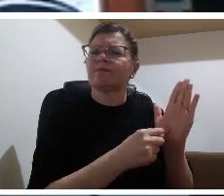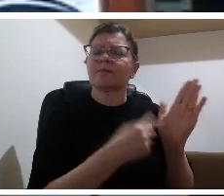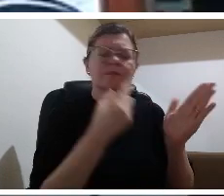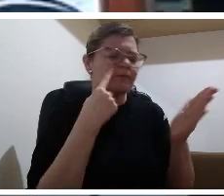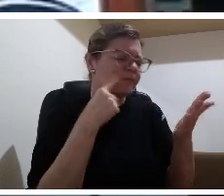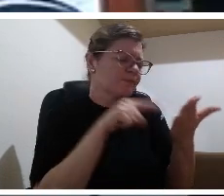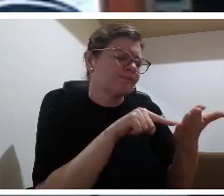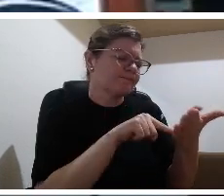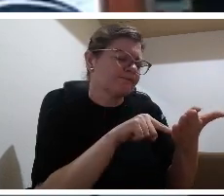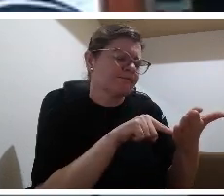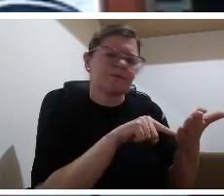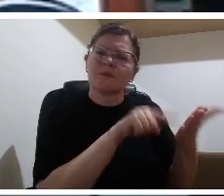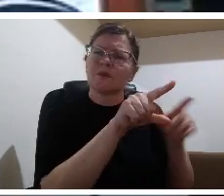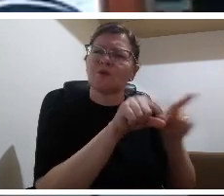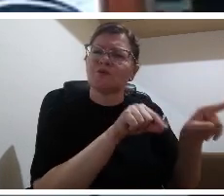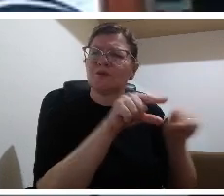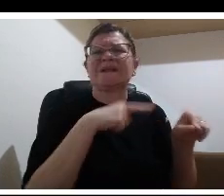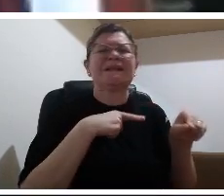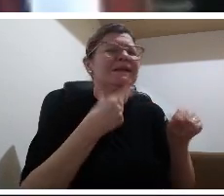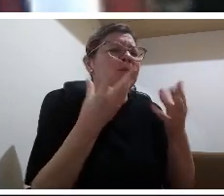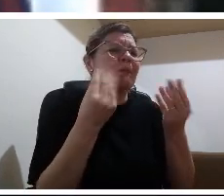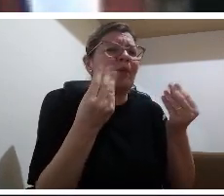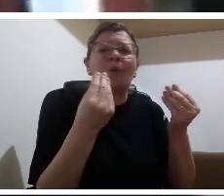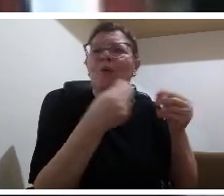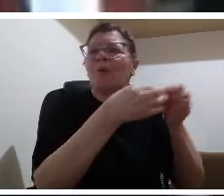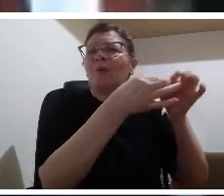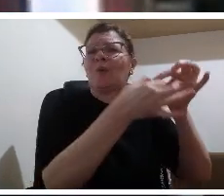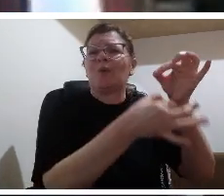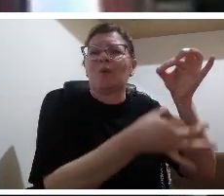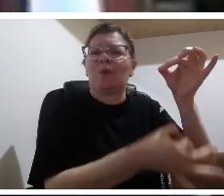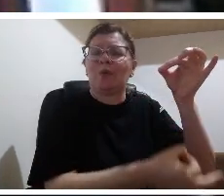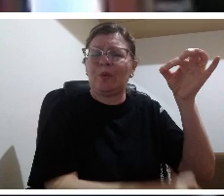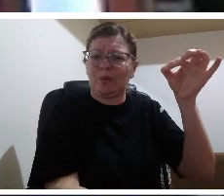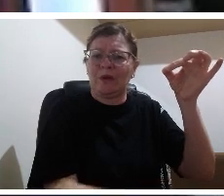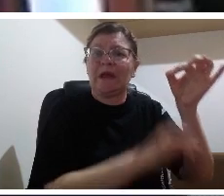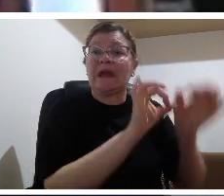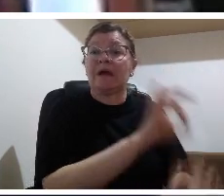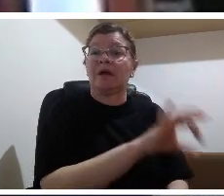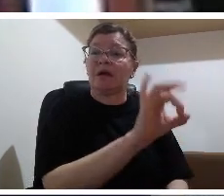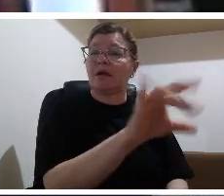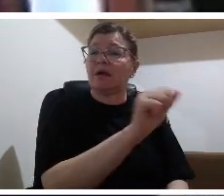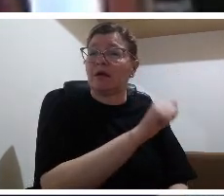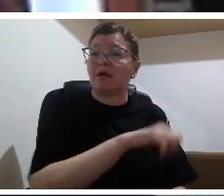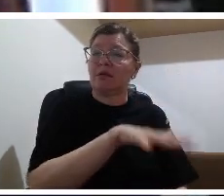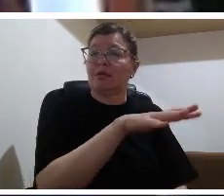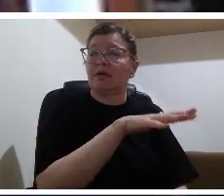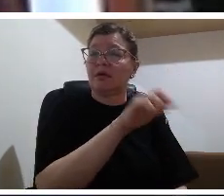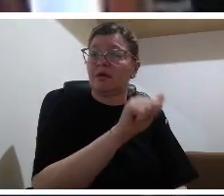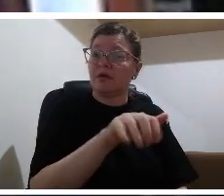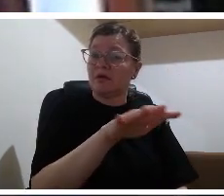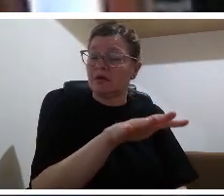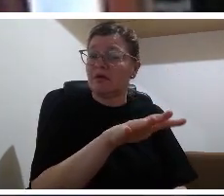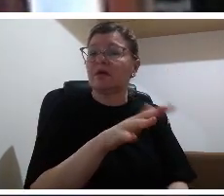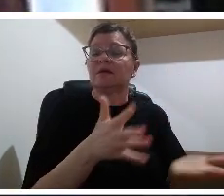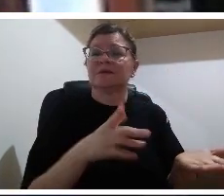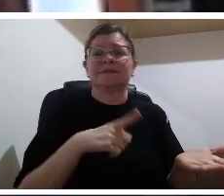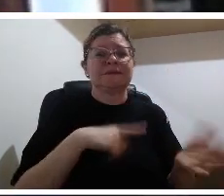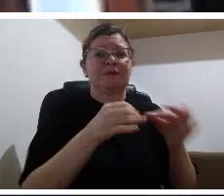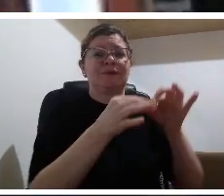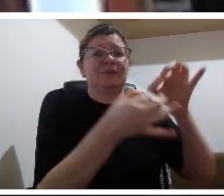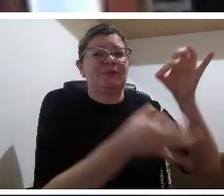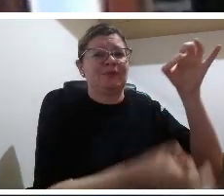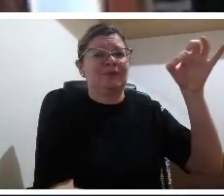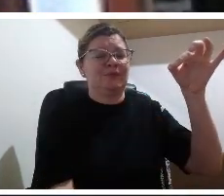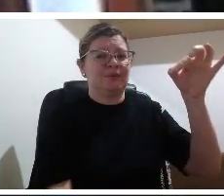quantidades enormes então acho que cabe ao professor não só a ele individualmente mas aos professores ao conjunto dos